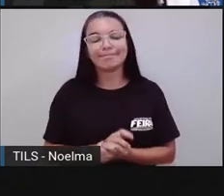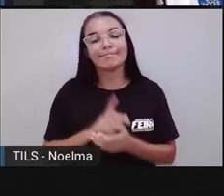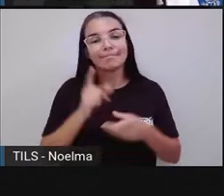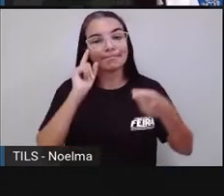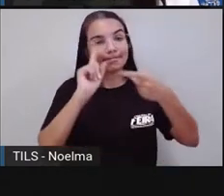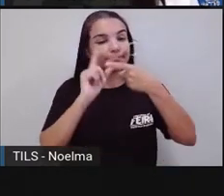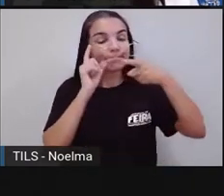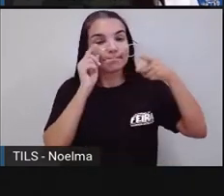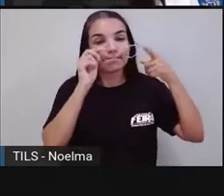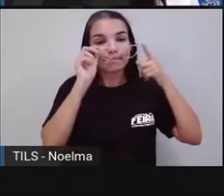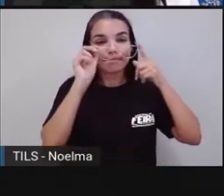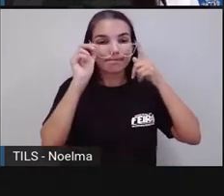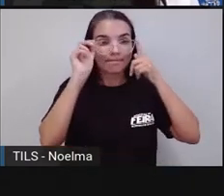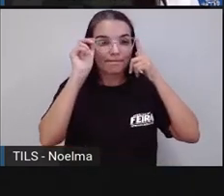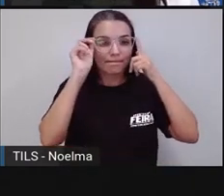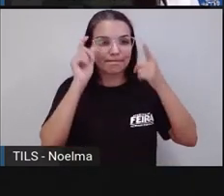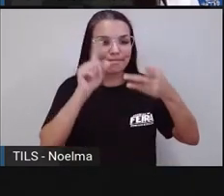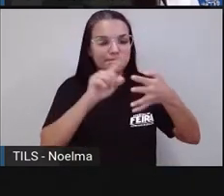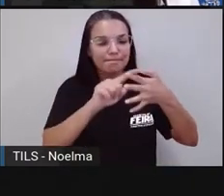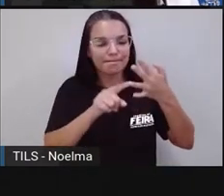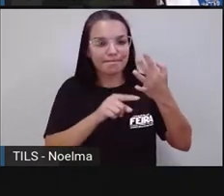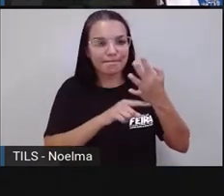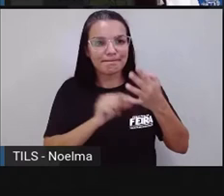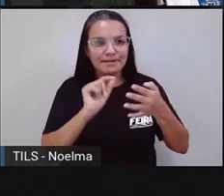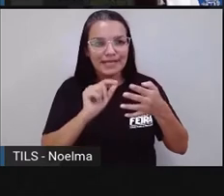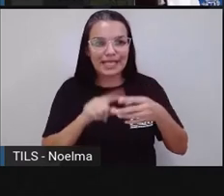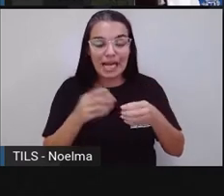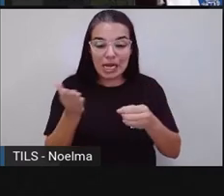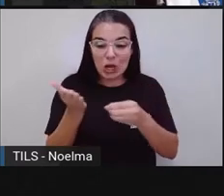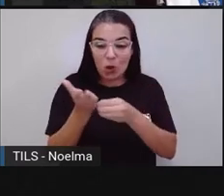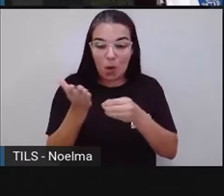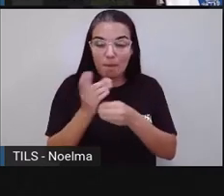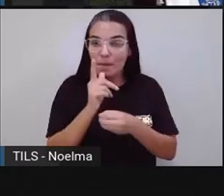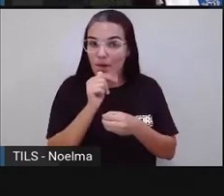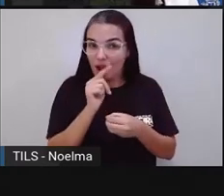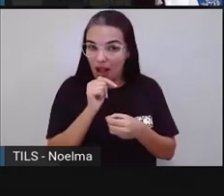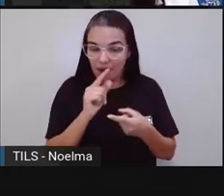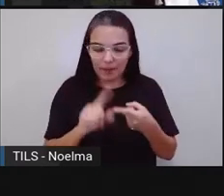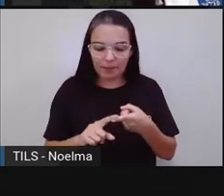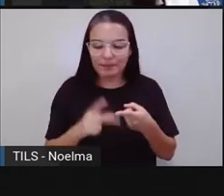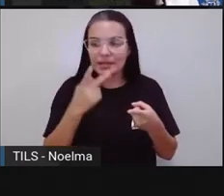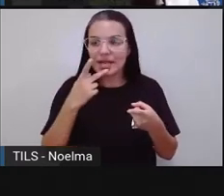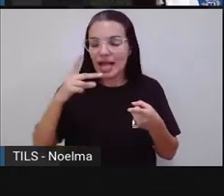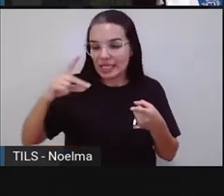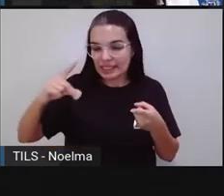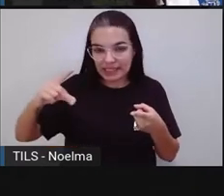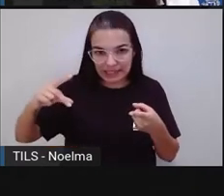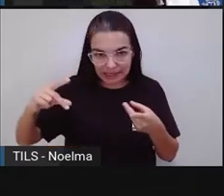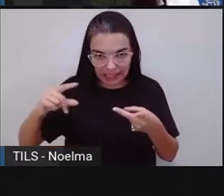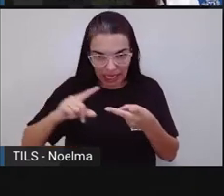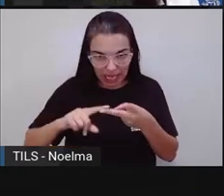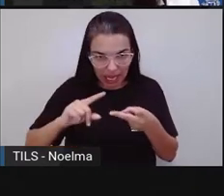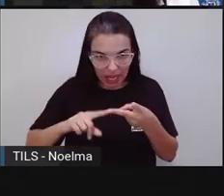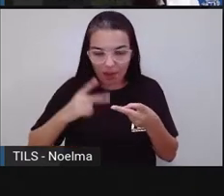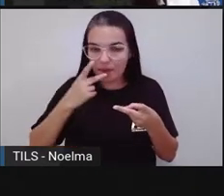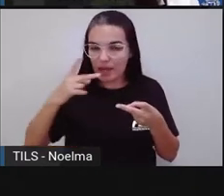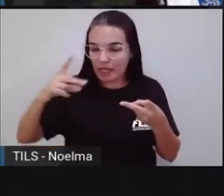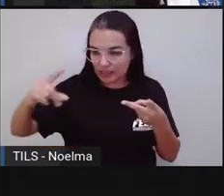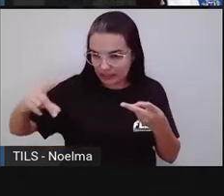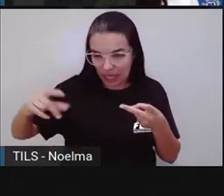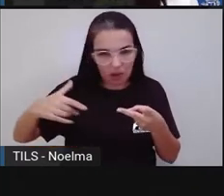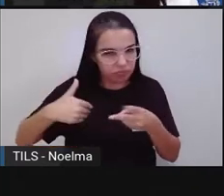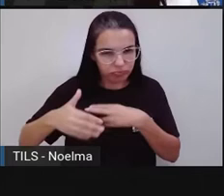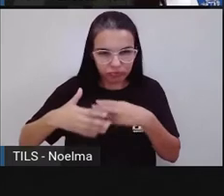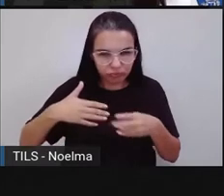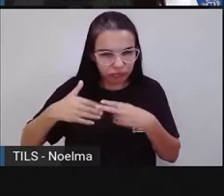copos com água, vamos precisar também de sal de cozinha, o sal normal que a mãe tá voltando